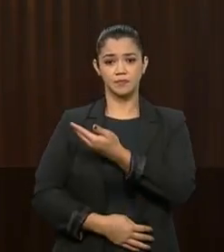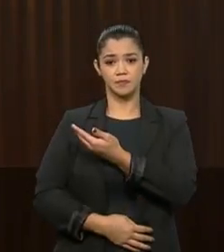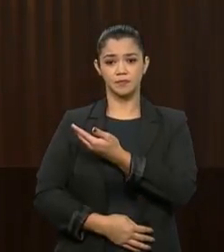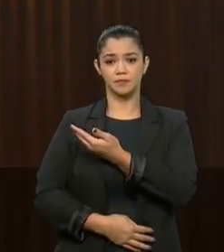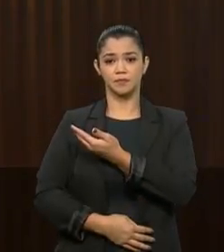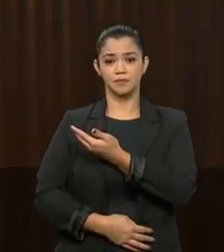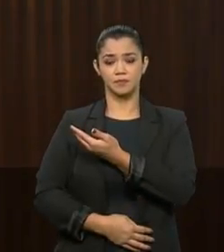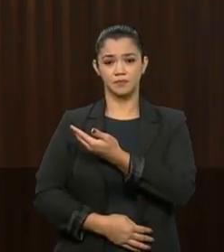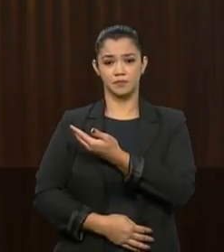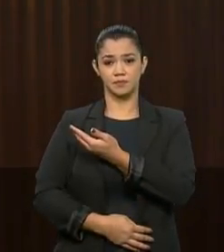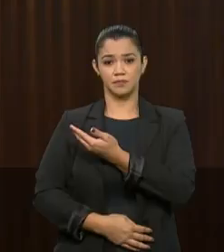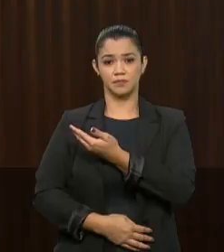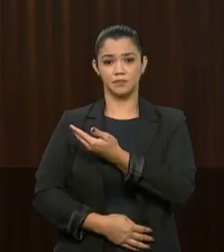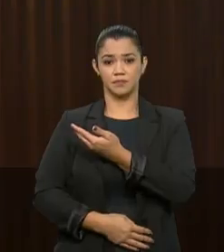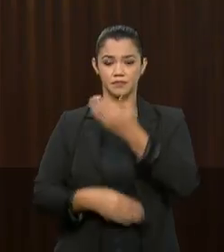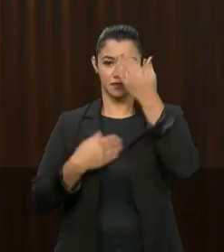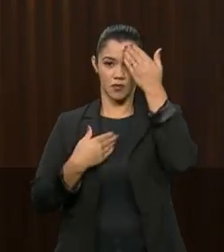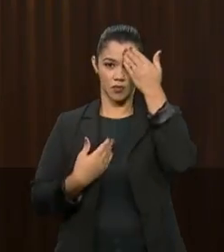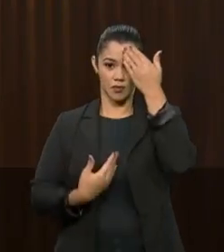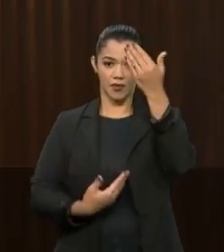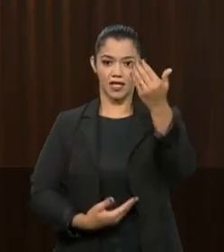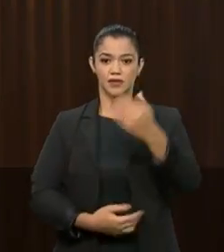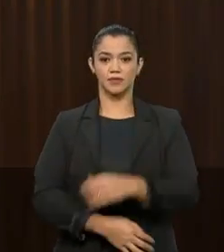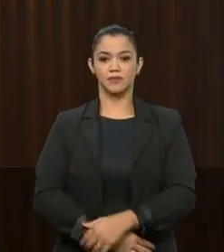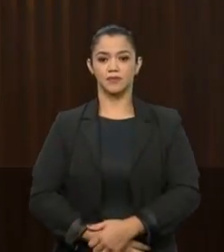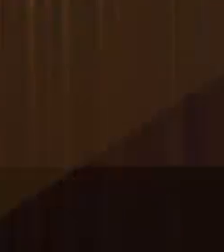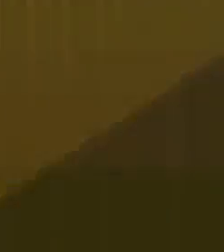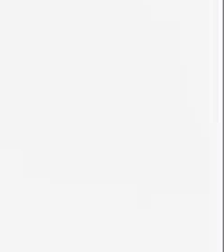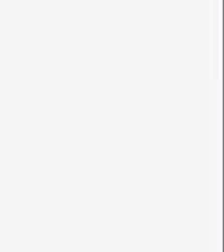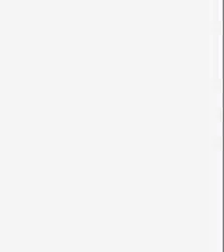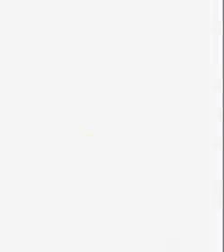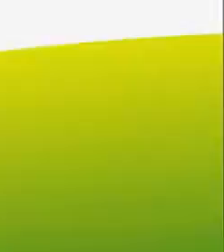barra futuro dos Correios. Muito obrigado.